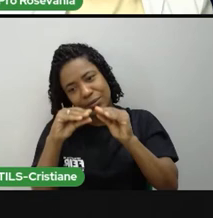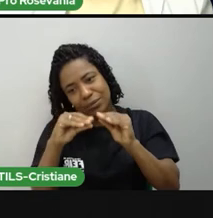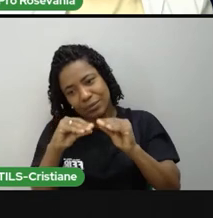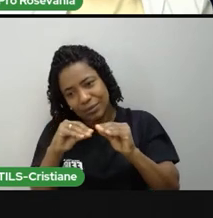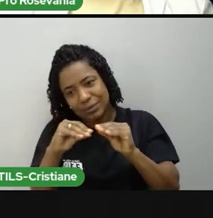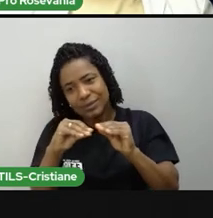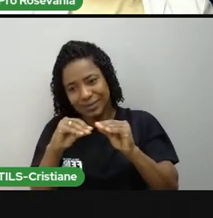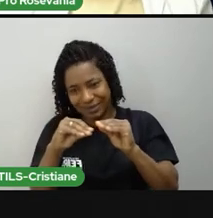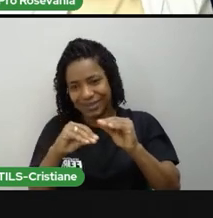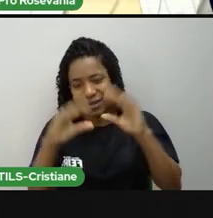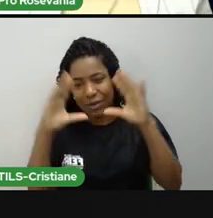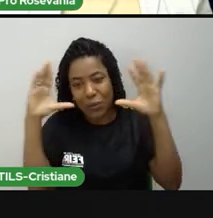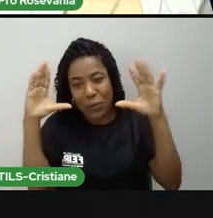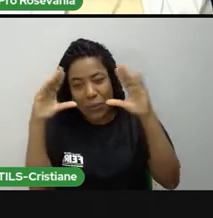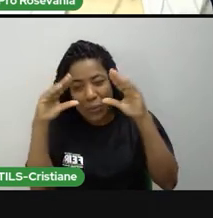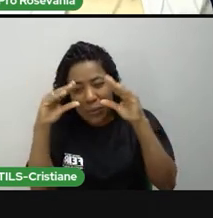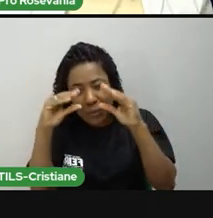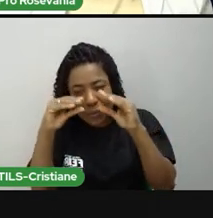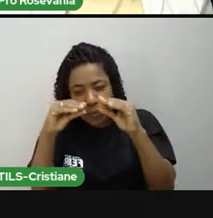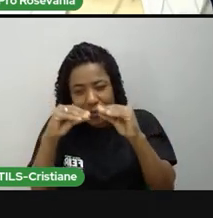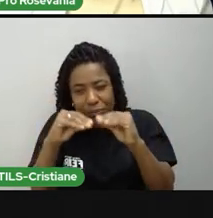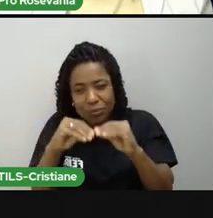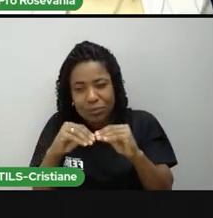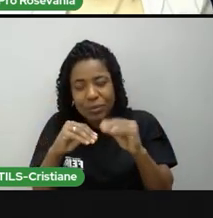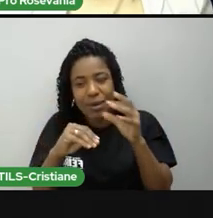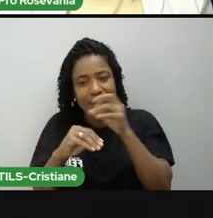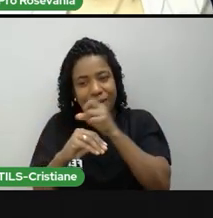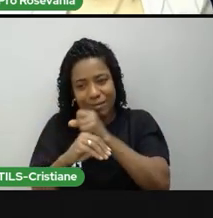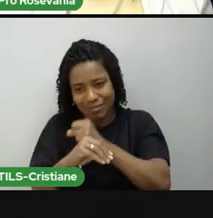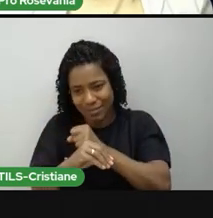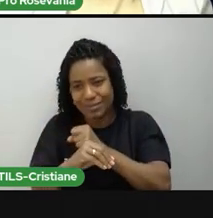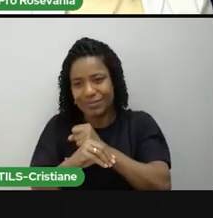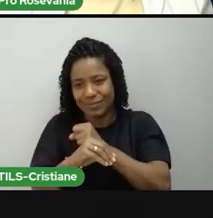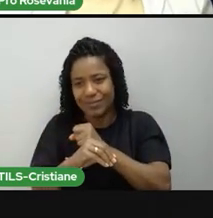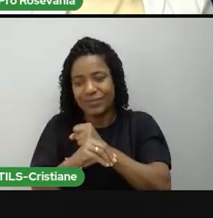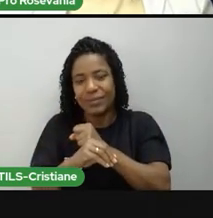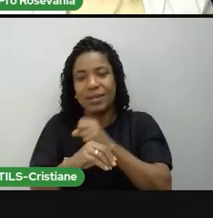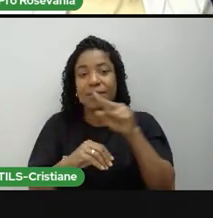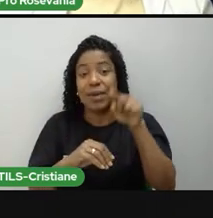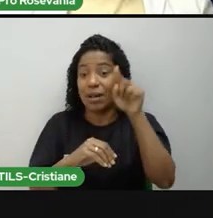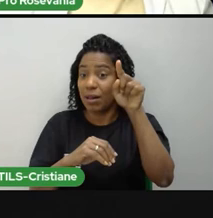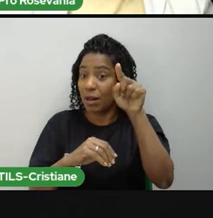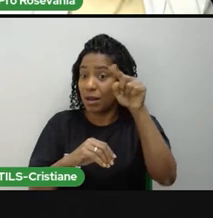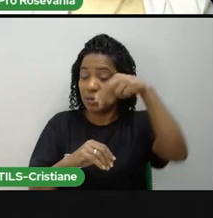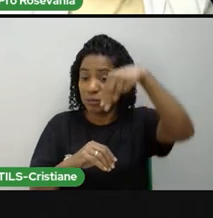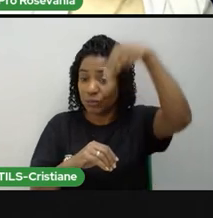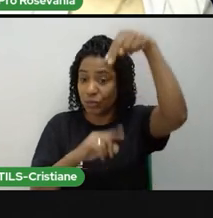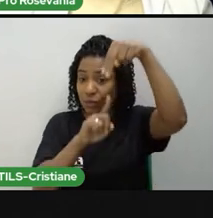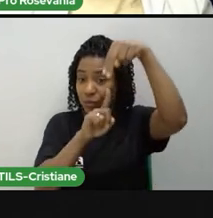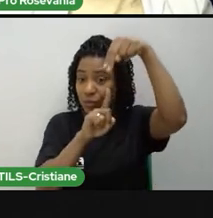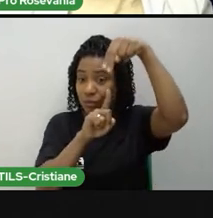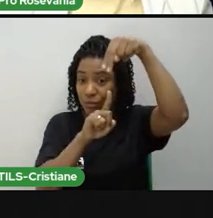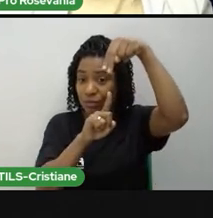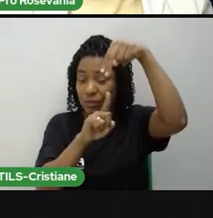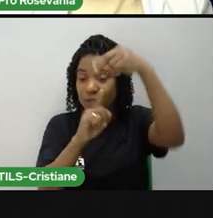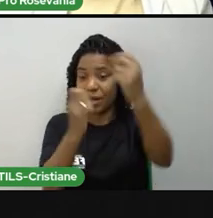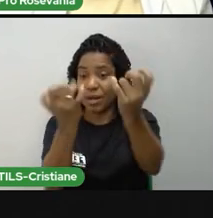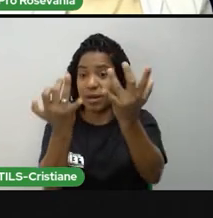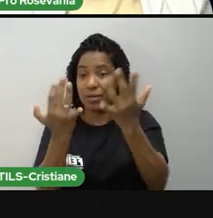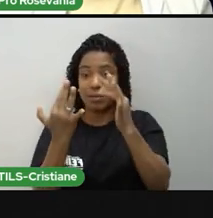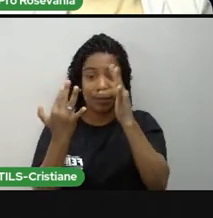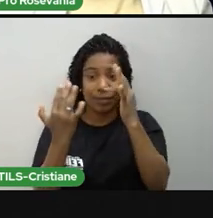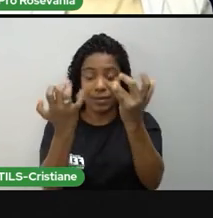os dias mais longos. Então, a gente tem uma hora maior de iluminação aqui, mas no outono, a gente tem uma hora que vai